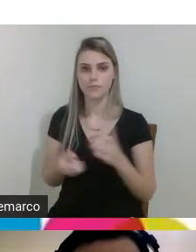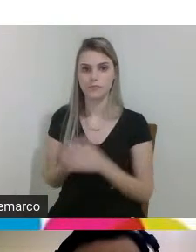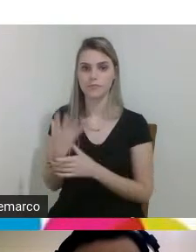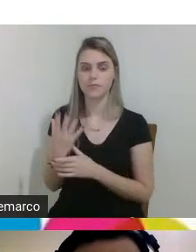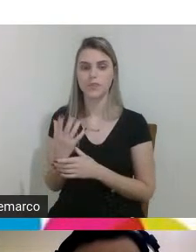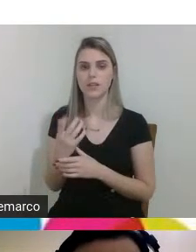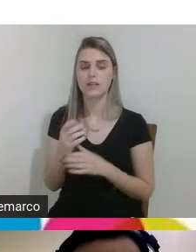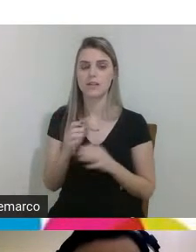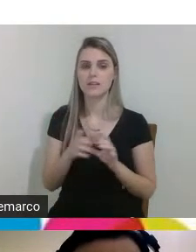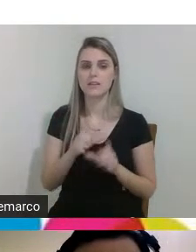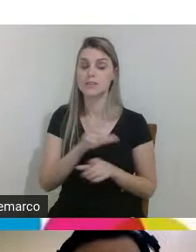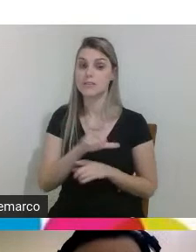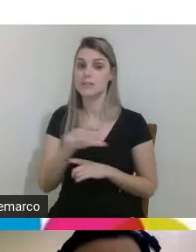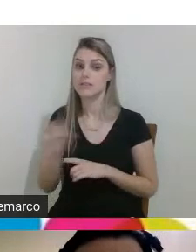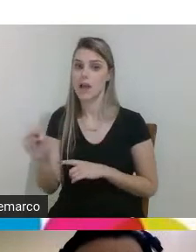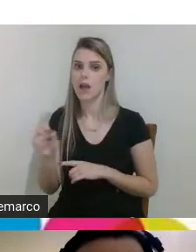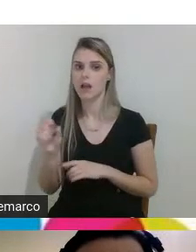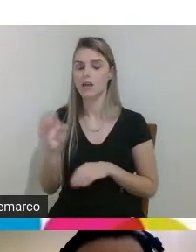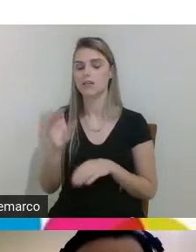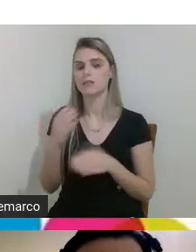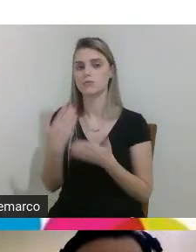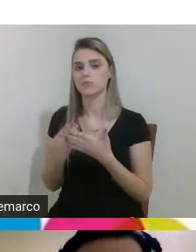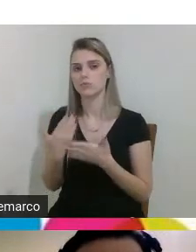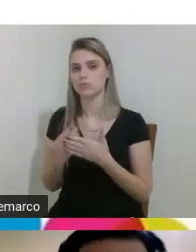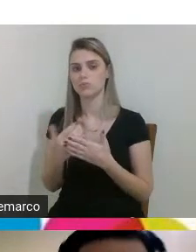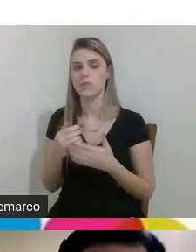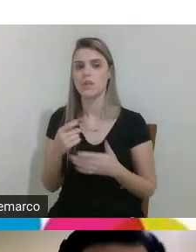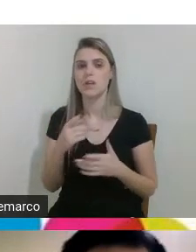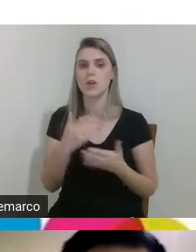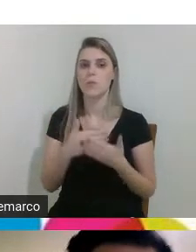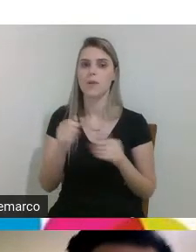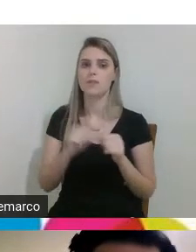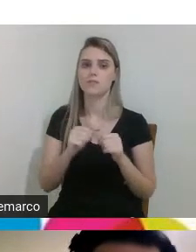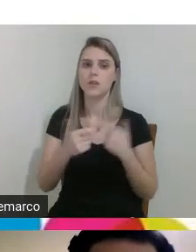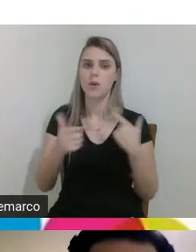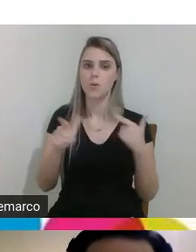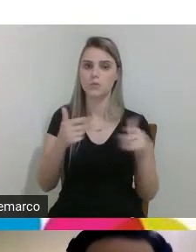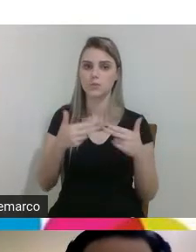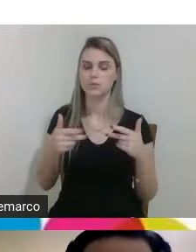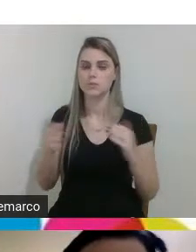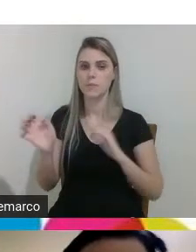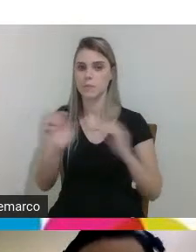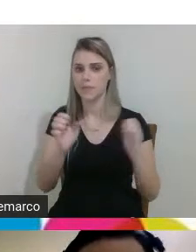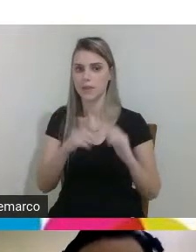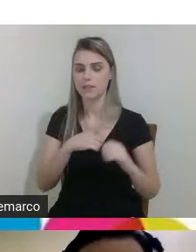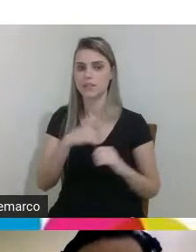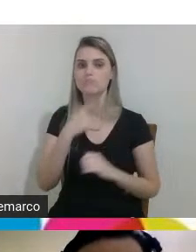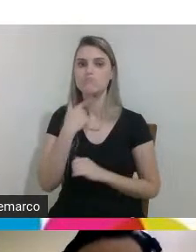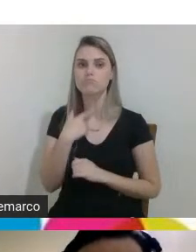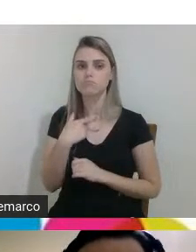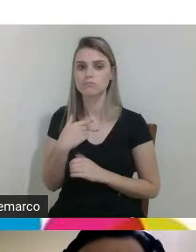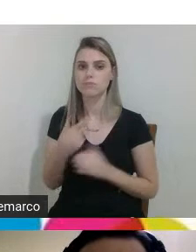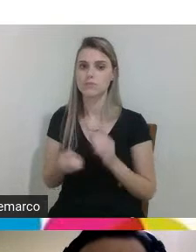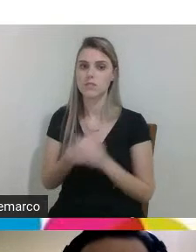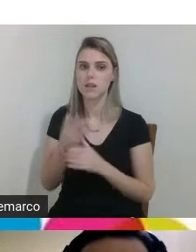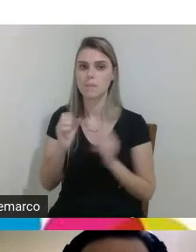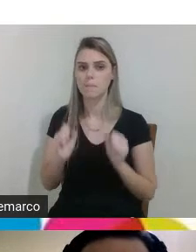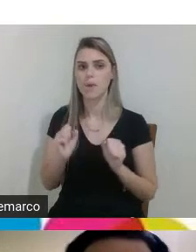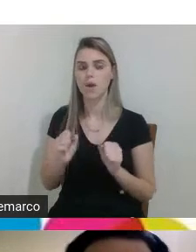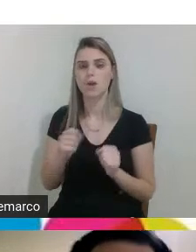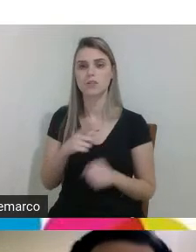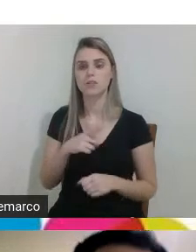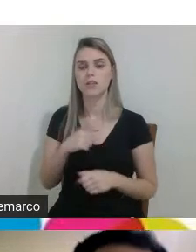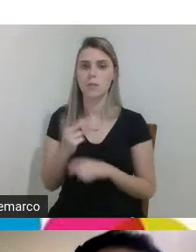meio acadêmico e virem produtos né de prateleira aí que as indústrias né que tem o interesse em investir que podem estar nos